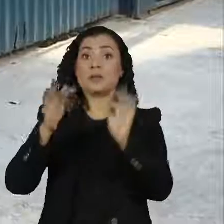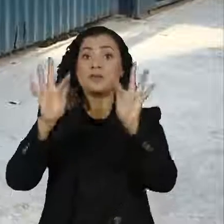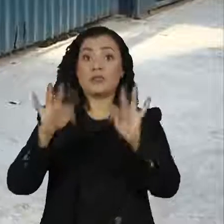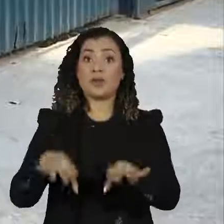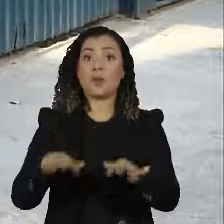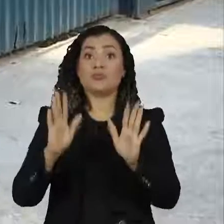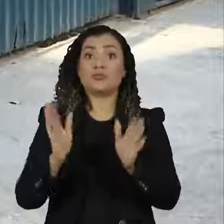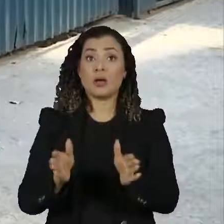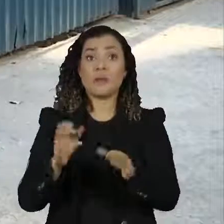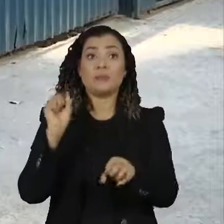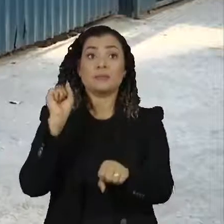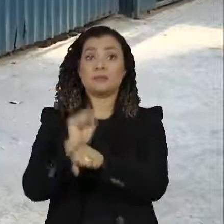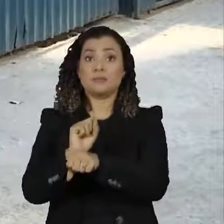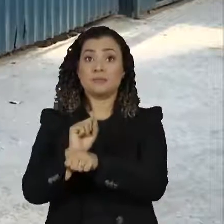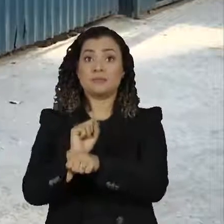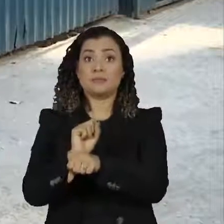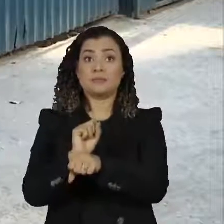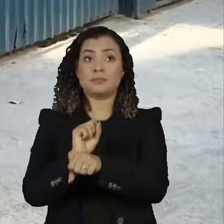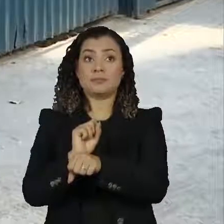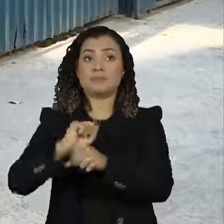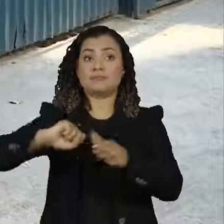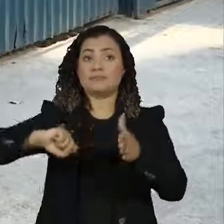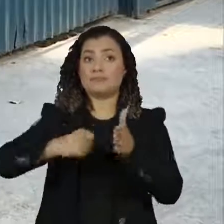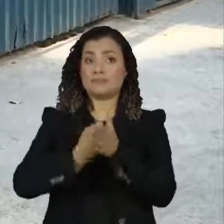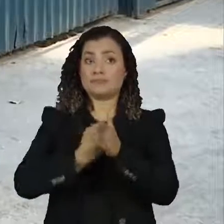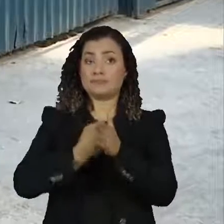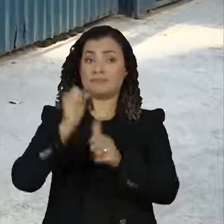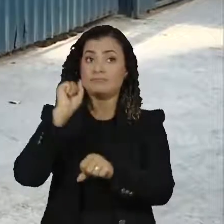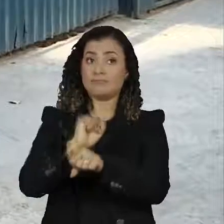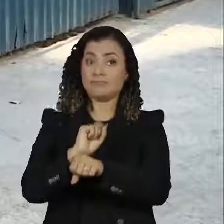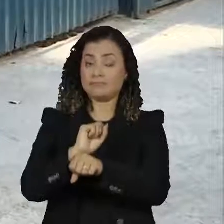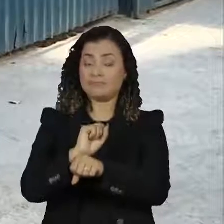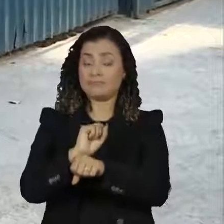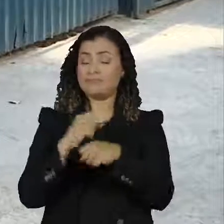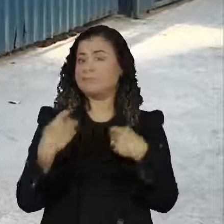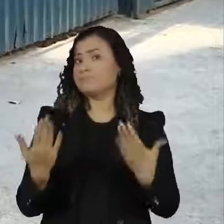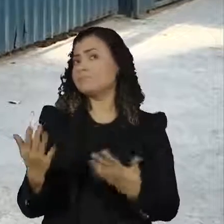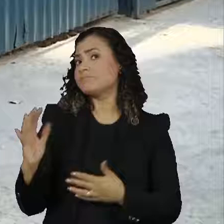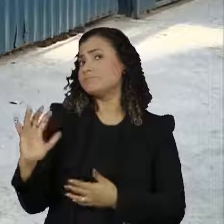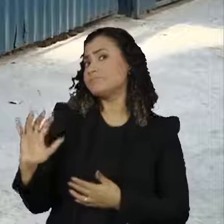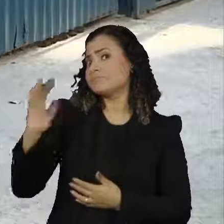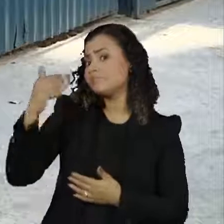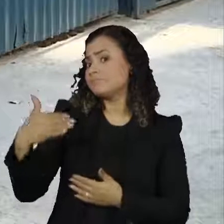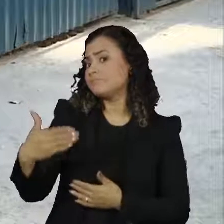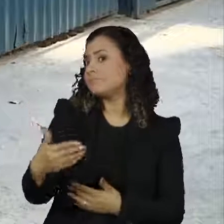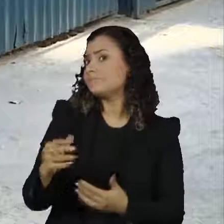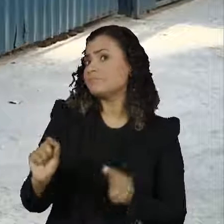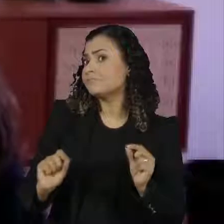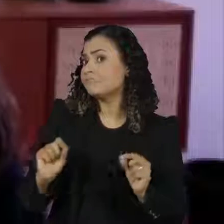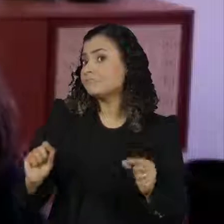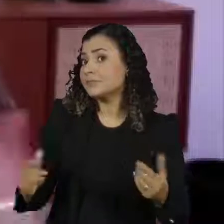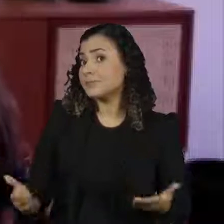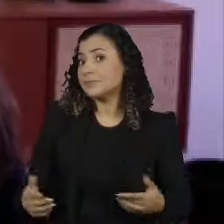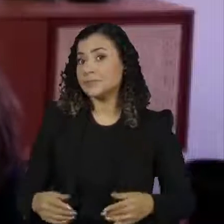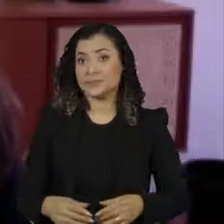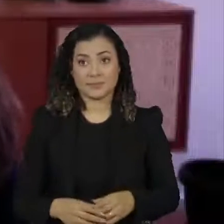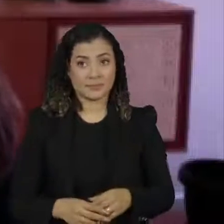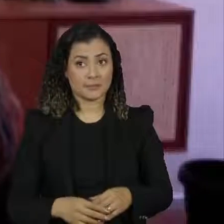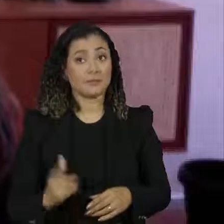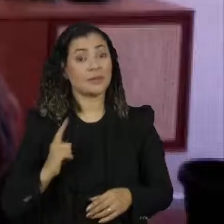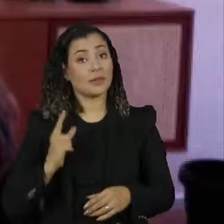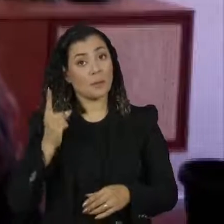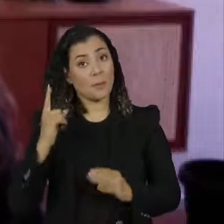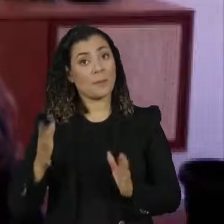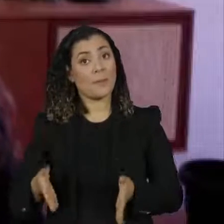de construção, está assim, embargada. A questão agora é saber o que, de fato, será feito com ela. Tem um prédio que é